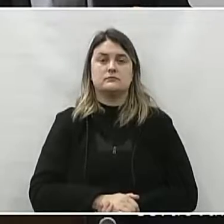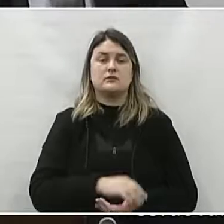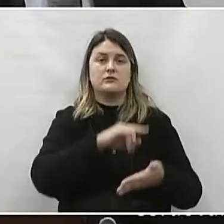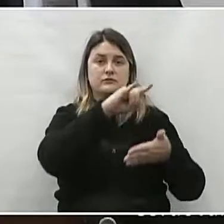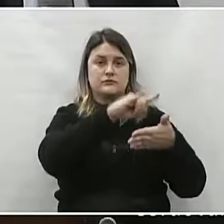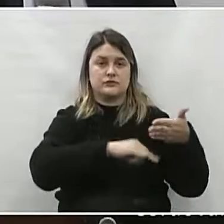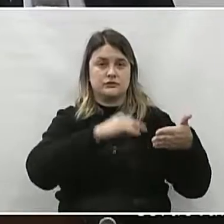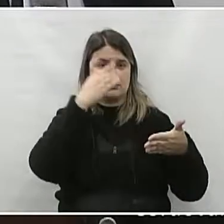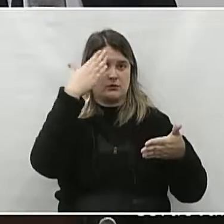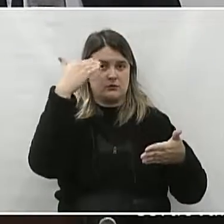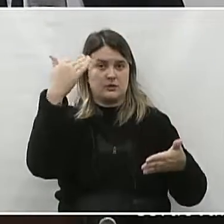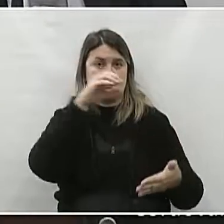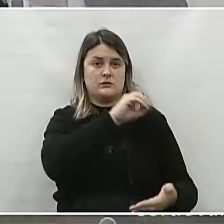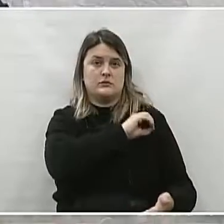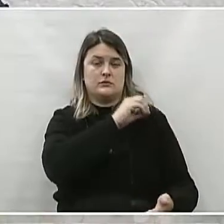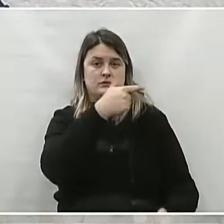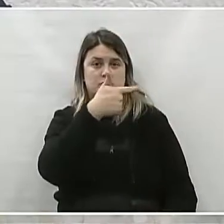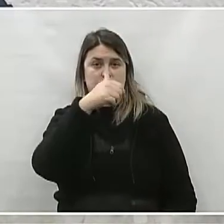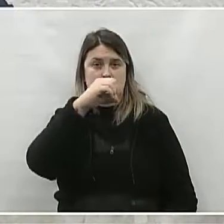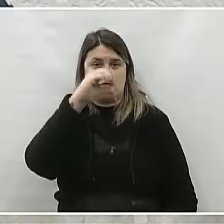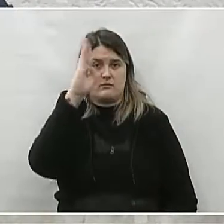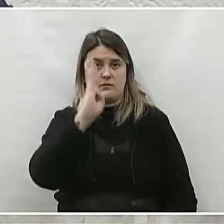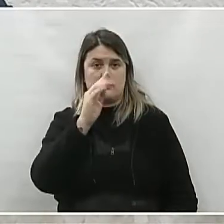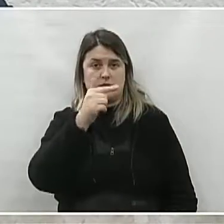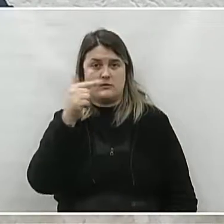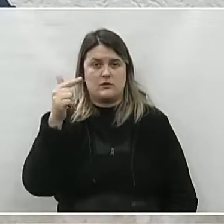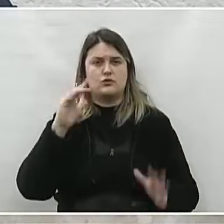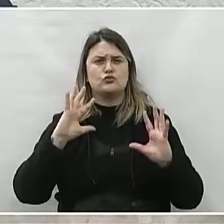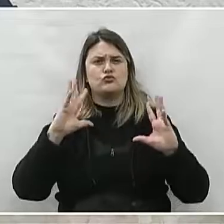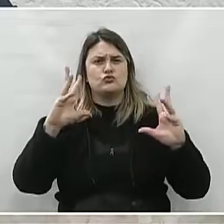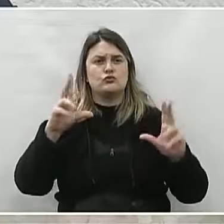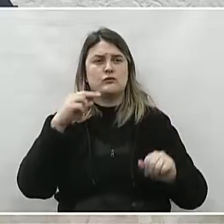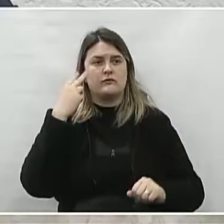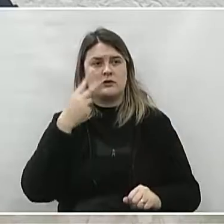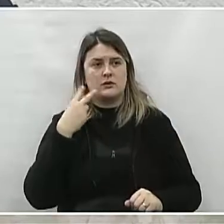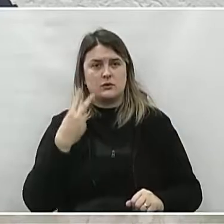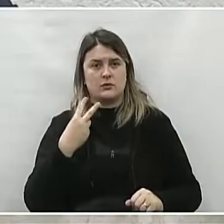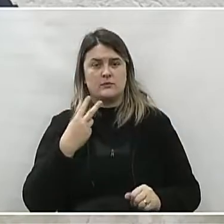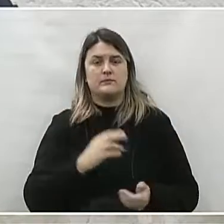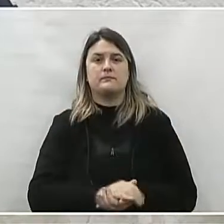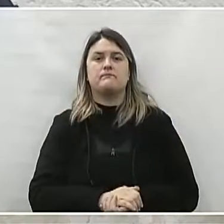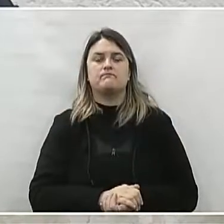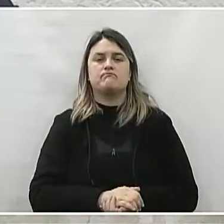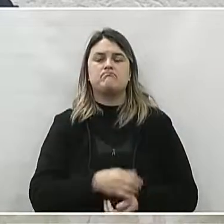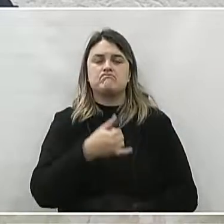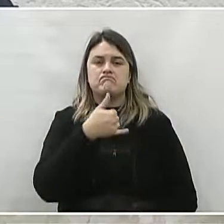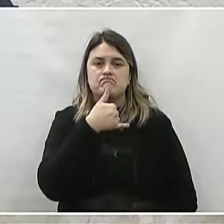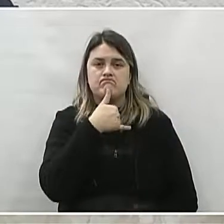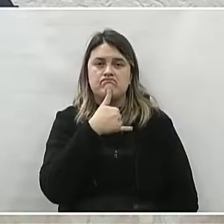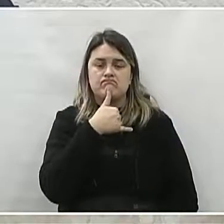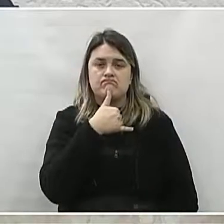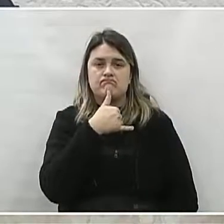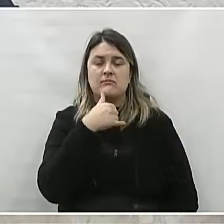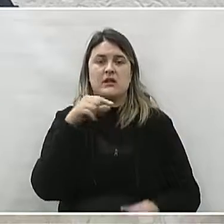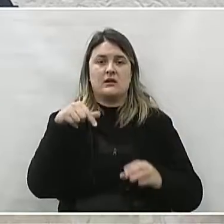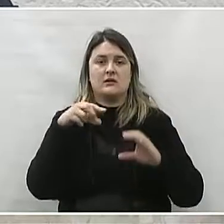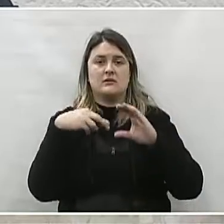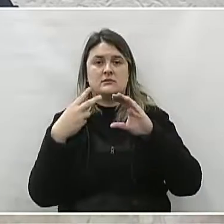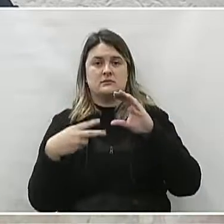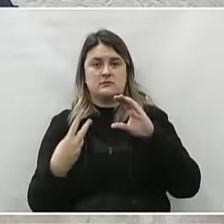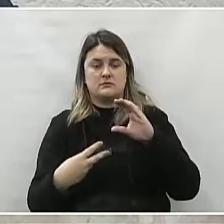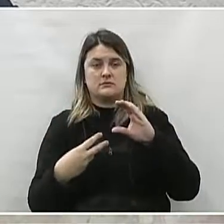Moções número 29 de 2022. De todos os vereadores. É com profundo pesar que a Câmara